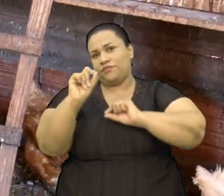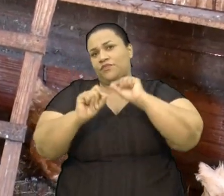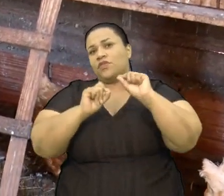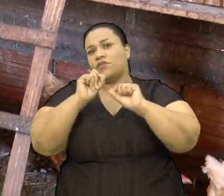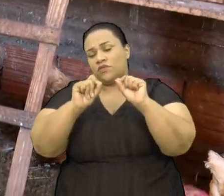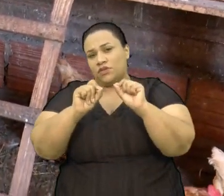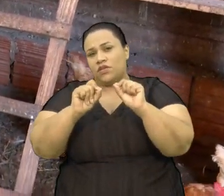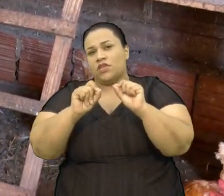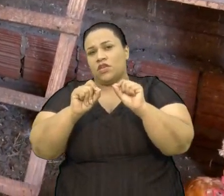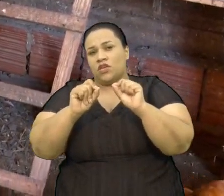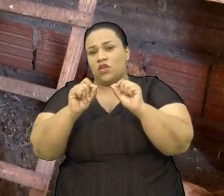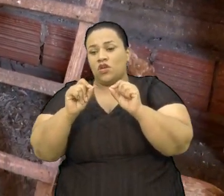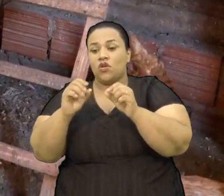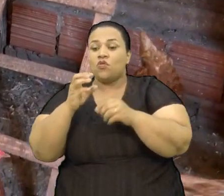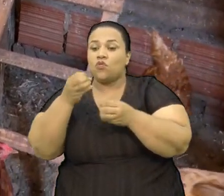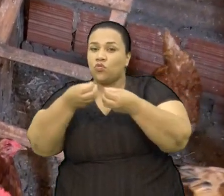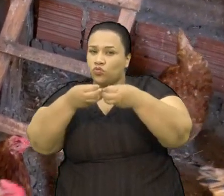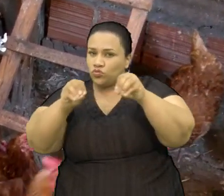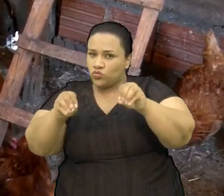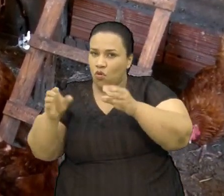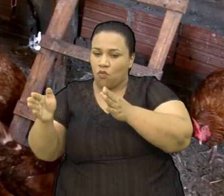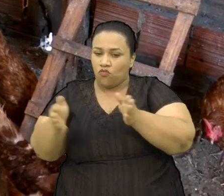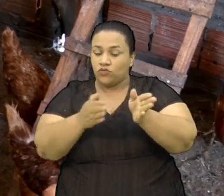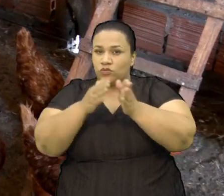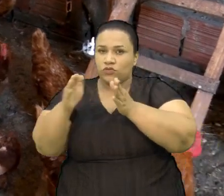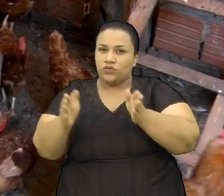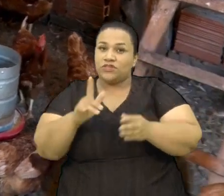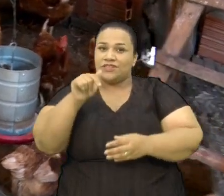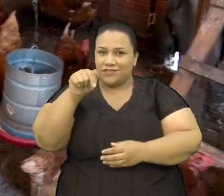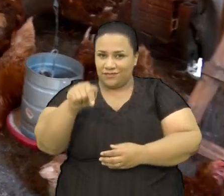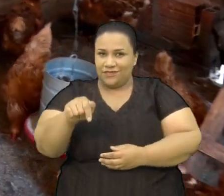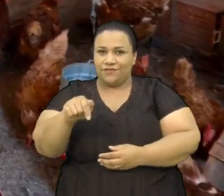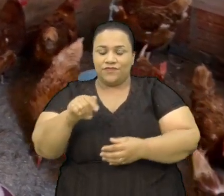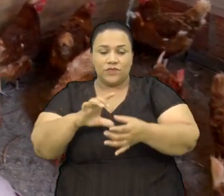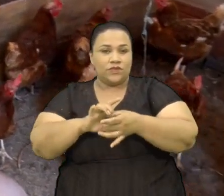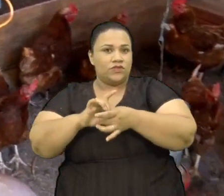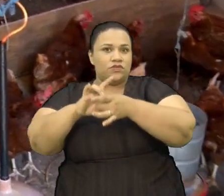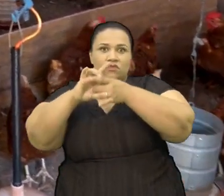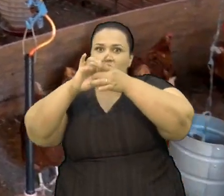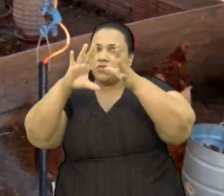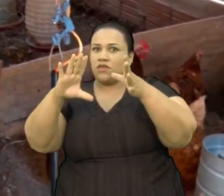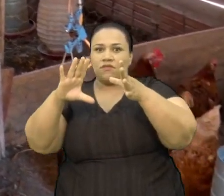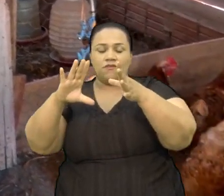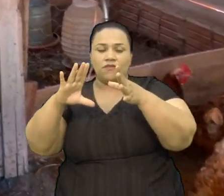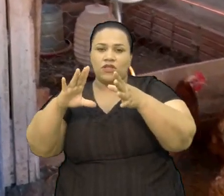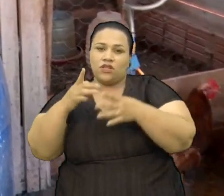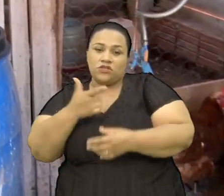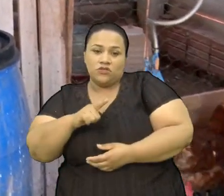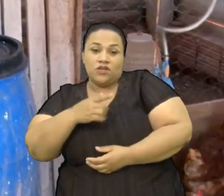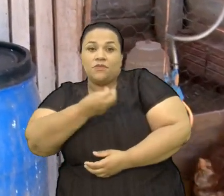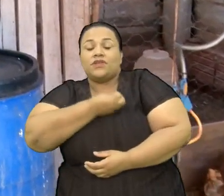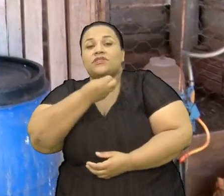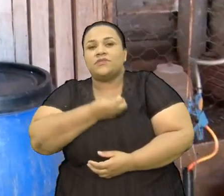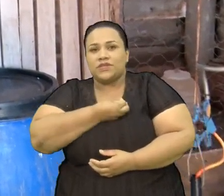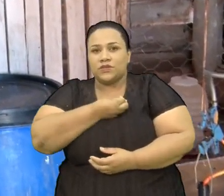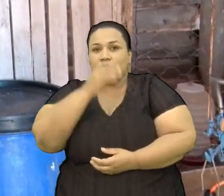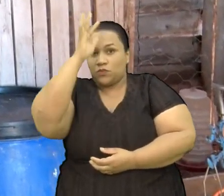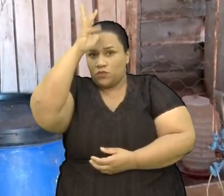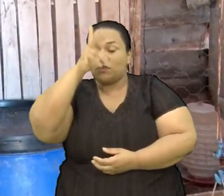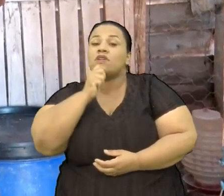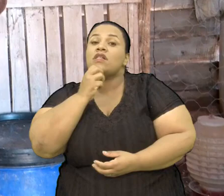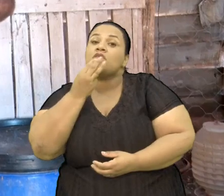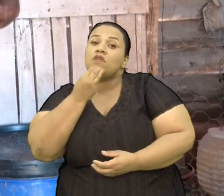os nossos ovos Produzidos aqui Eles são livres de galos Ou seja Eles não são galados E